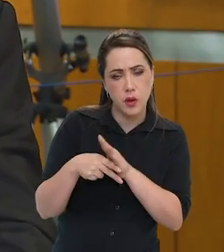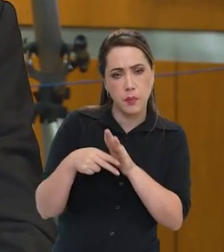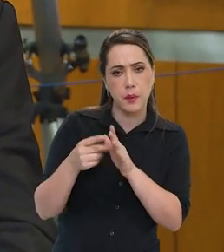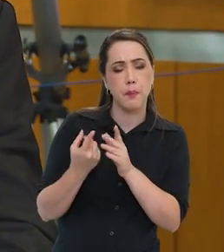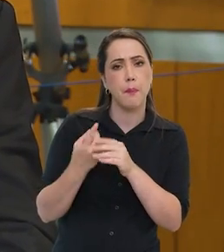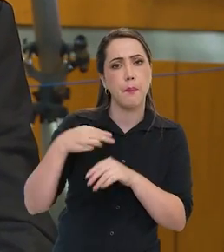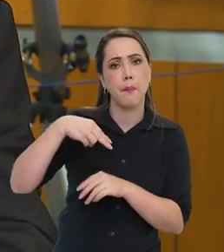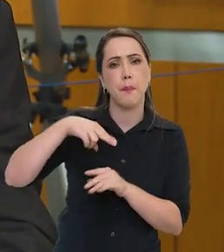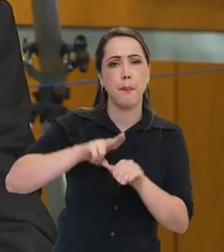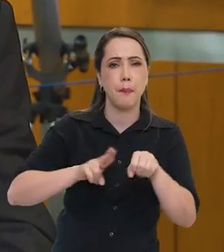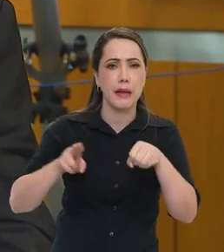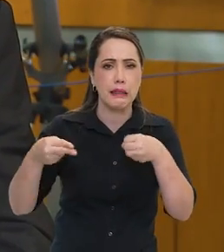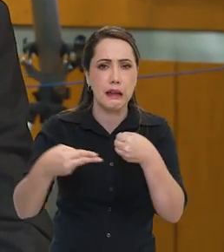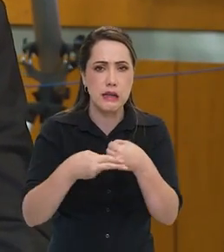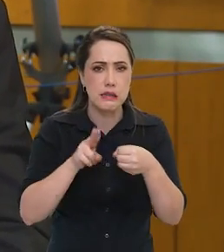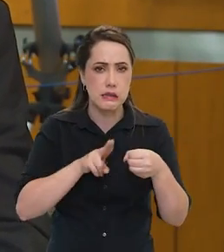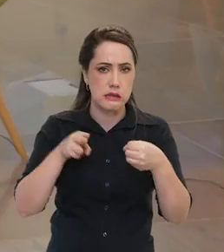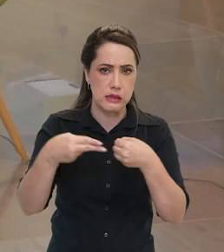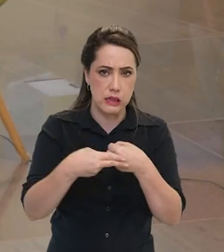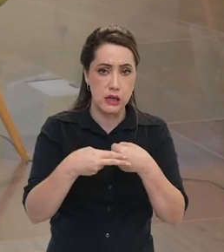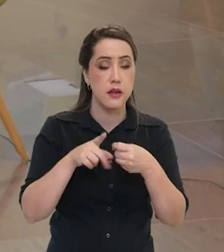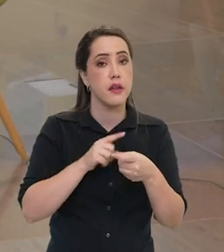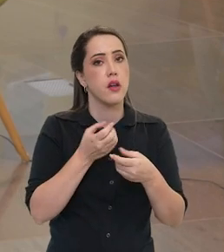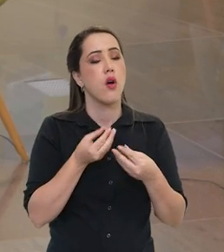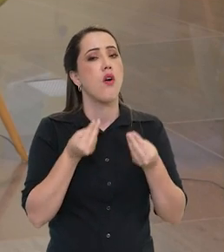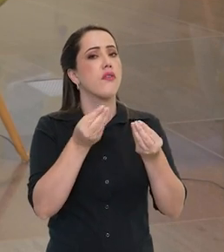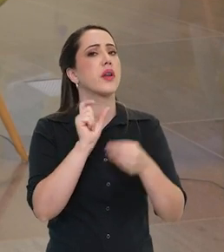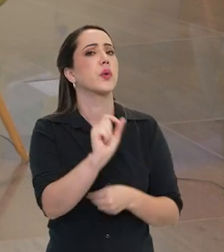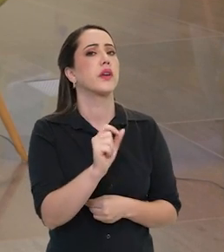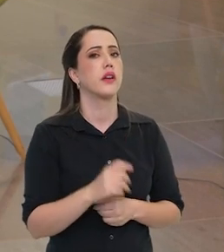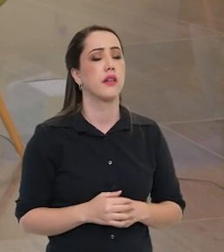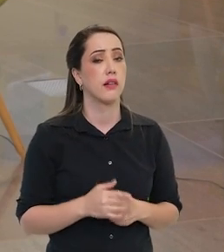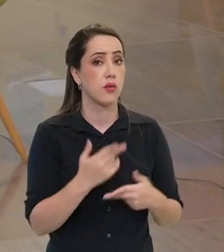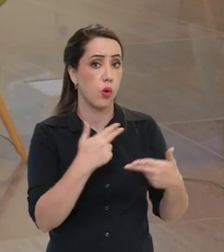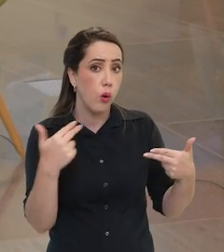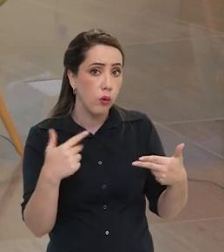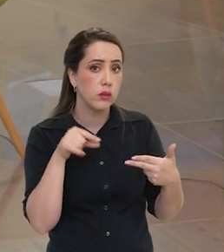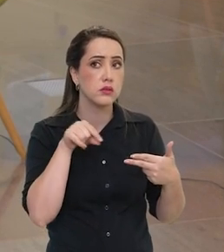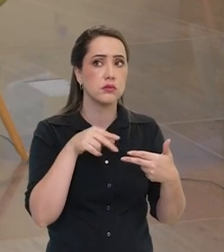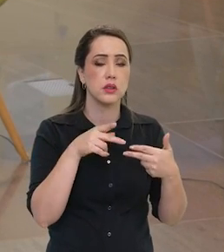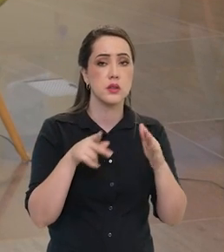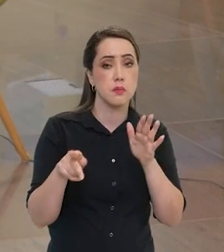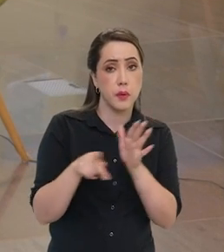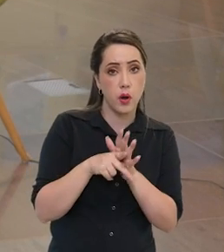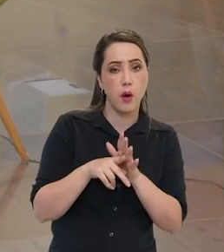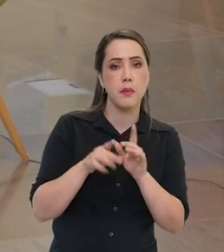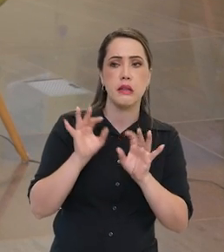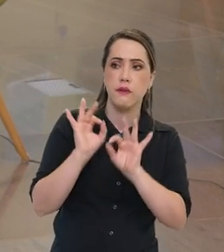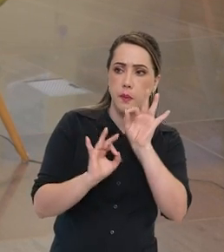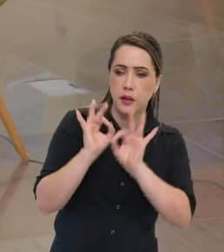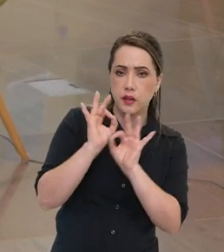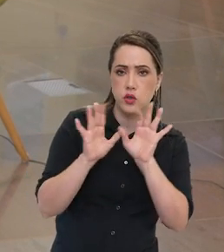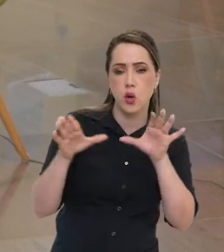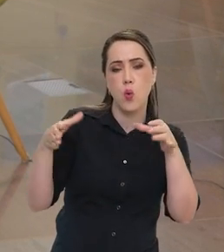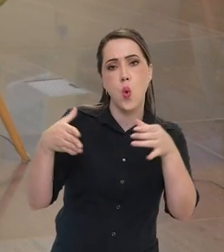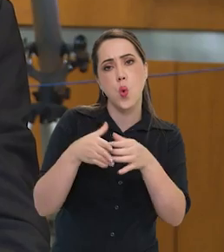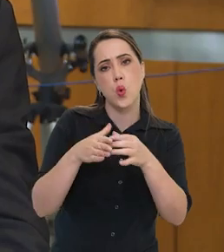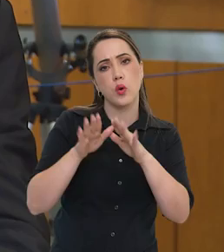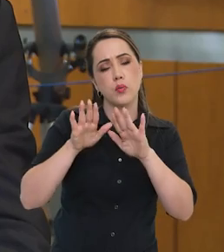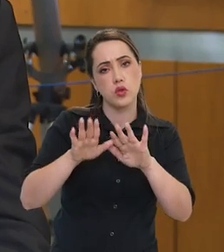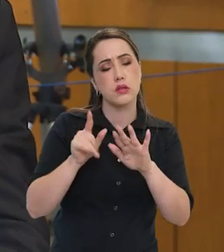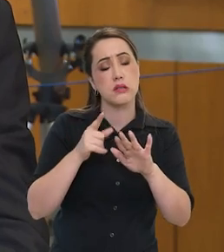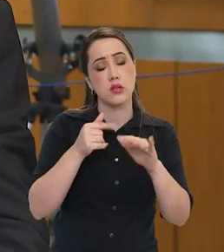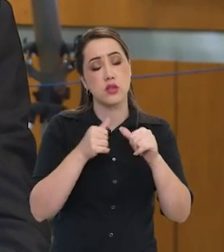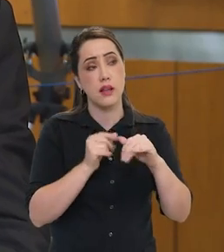Artemis. Fornecem o quê? Fornecem materiais, fornecem algumas peças que vão compor o grande quadro